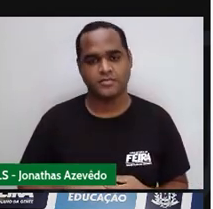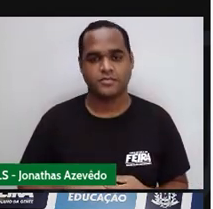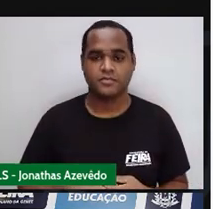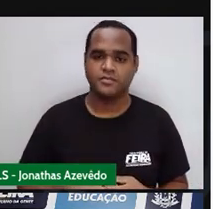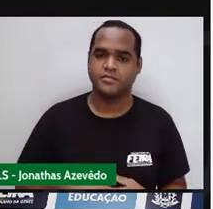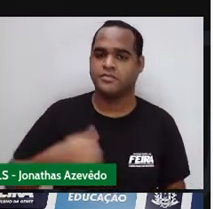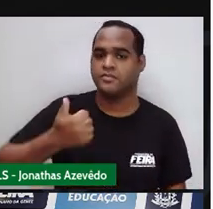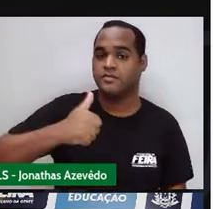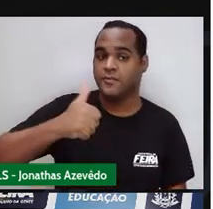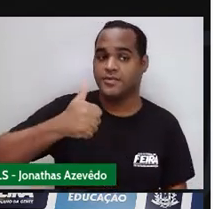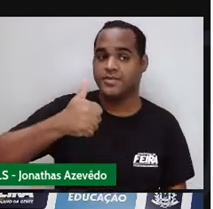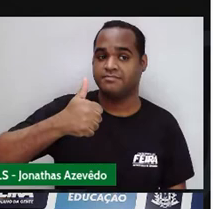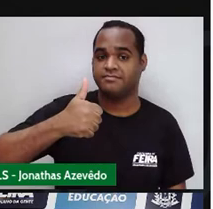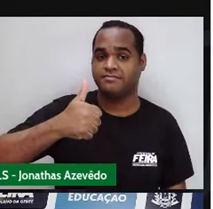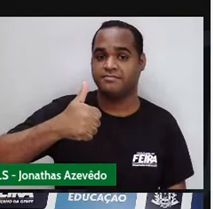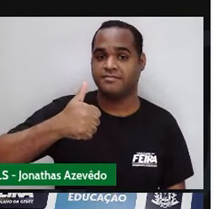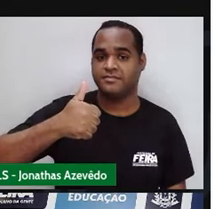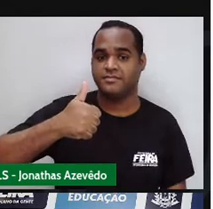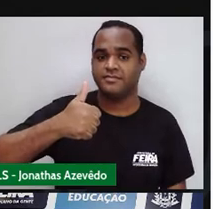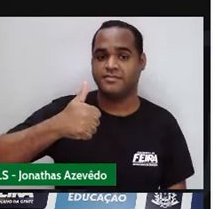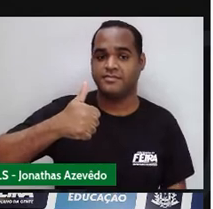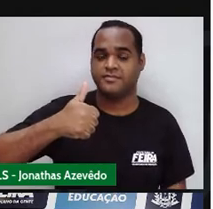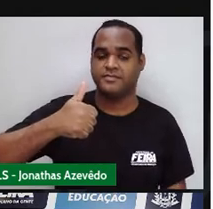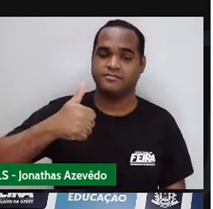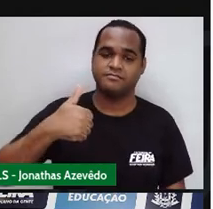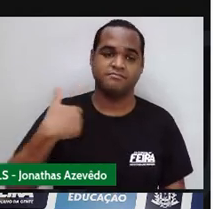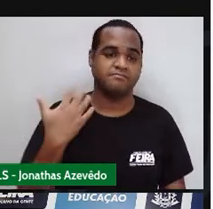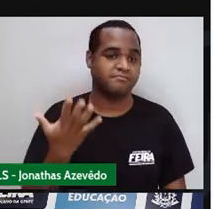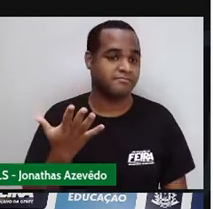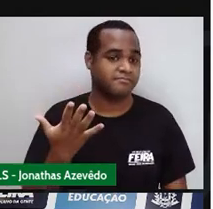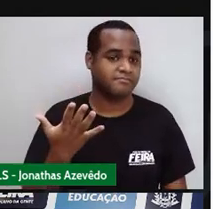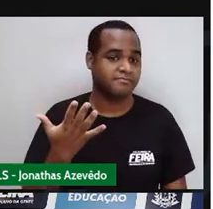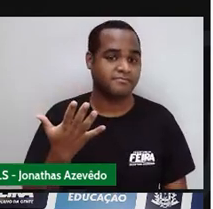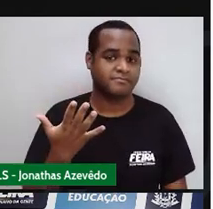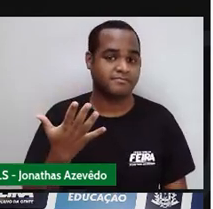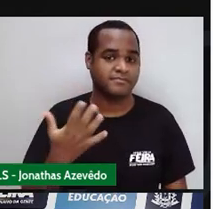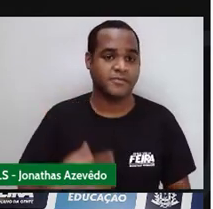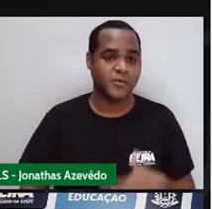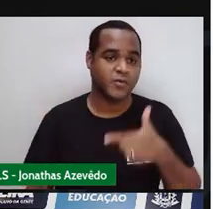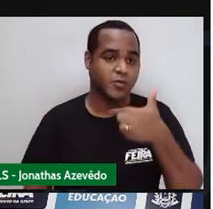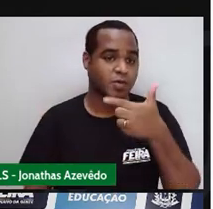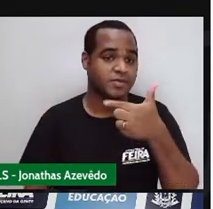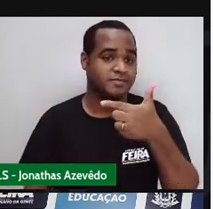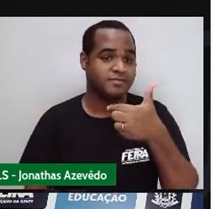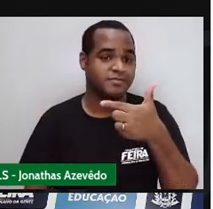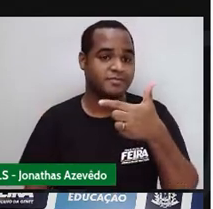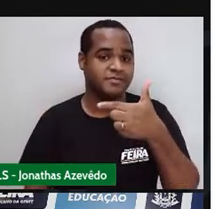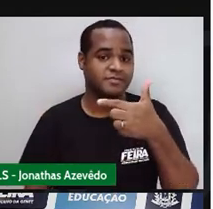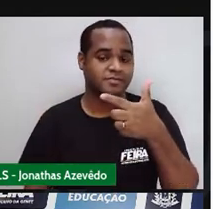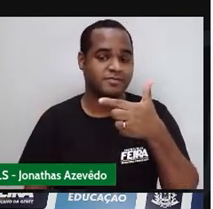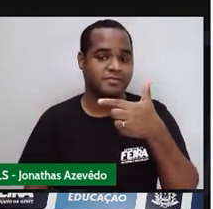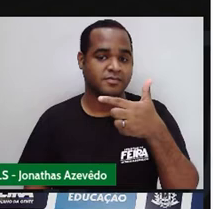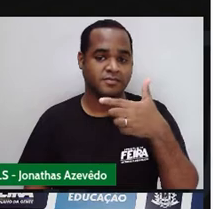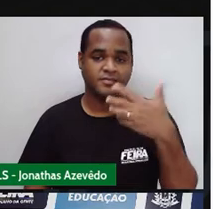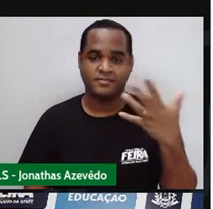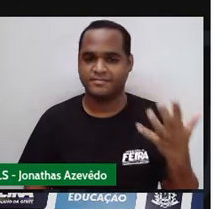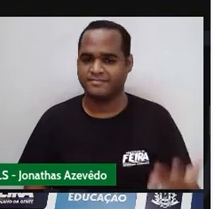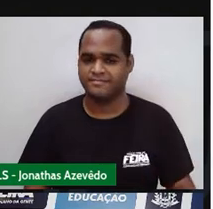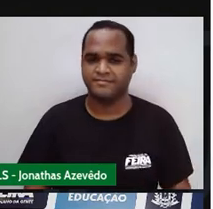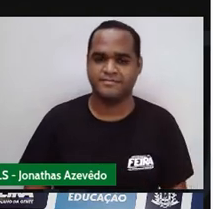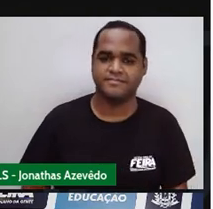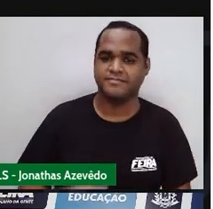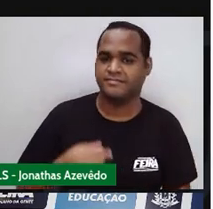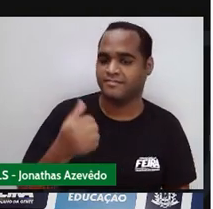11 Vamos pegar o 11 Vamos pegar aqui O 12 E vamos pegar